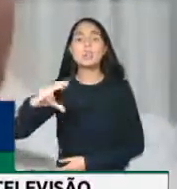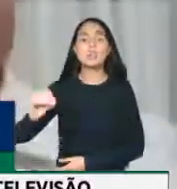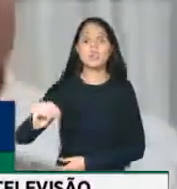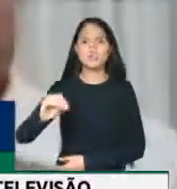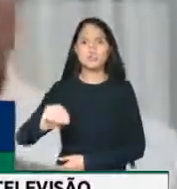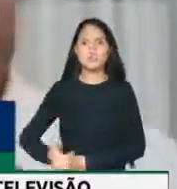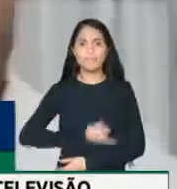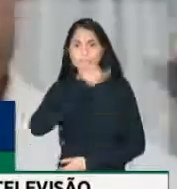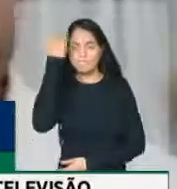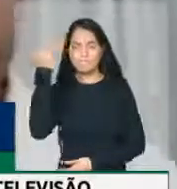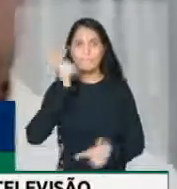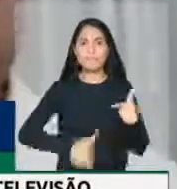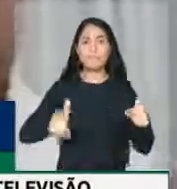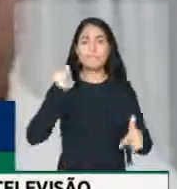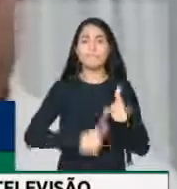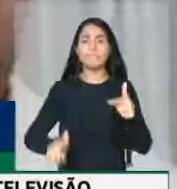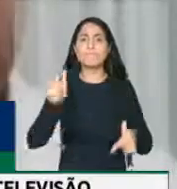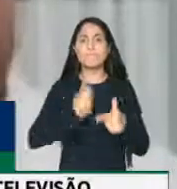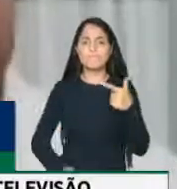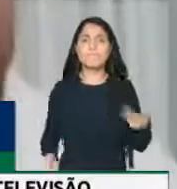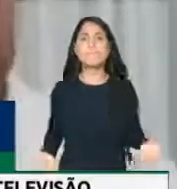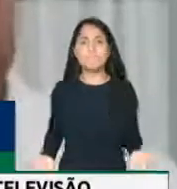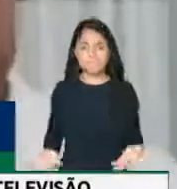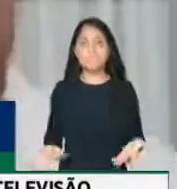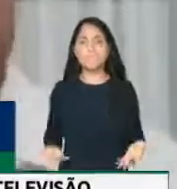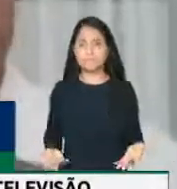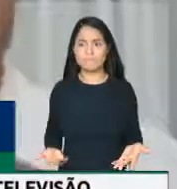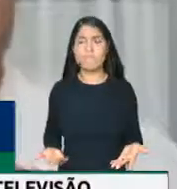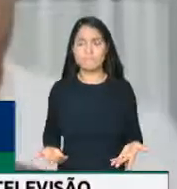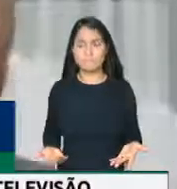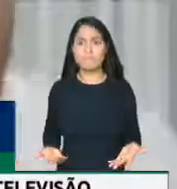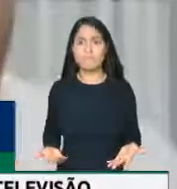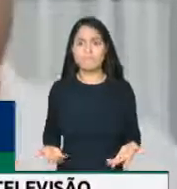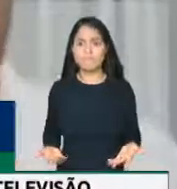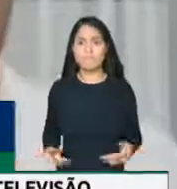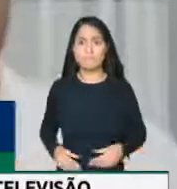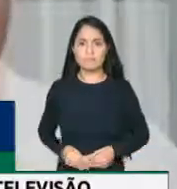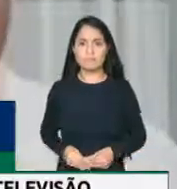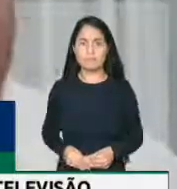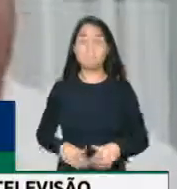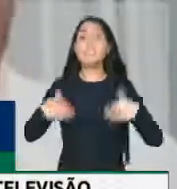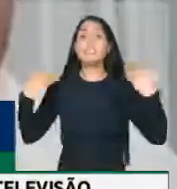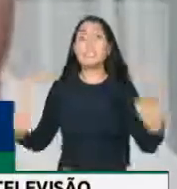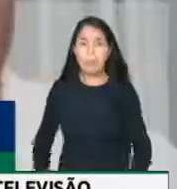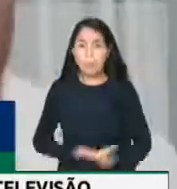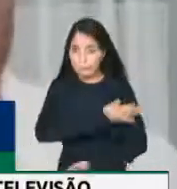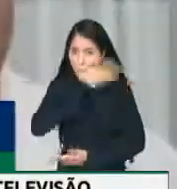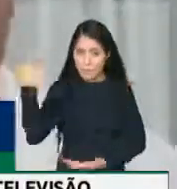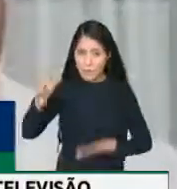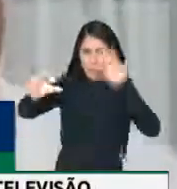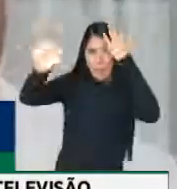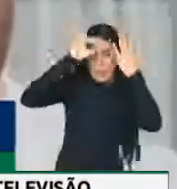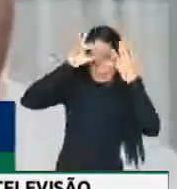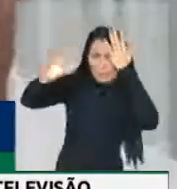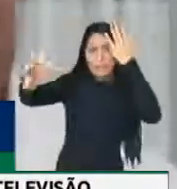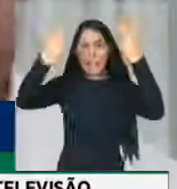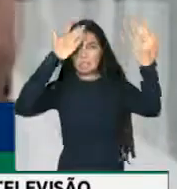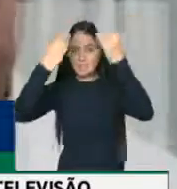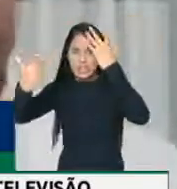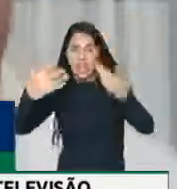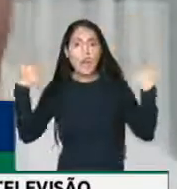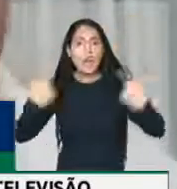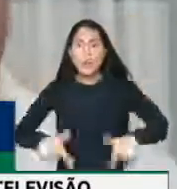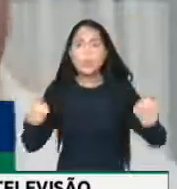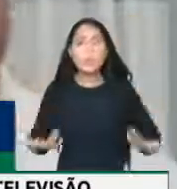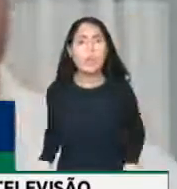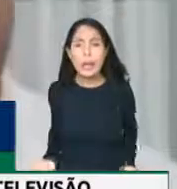viabilizando a lavagem de dinheiro, consultemos psiquiatras e psicólogos para ver, hoje